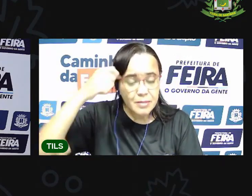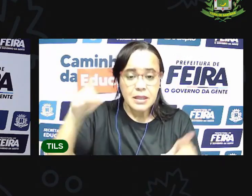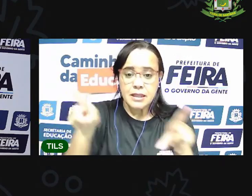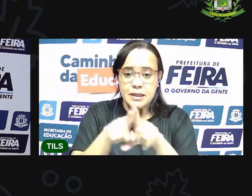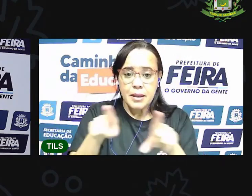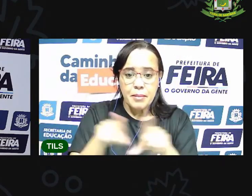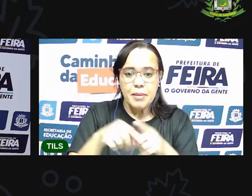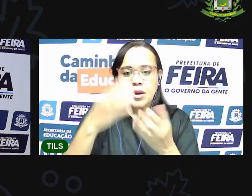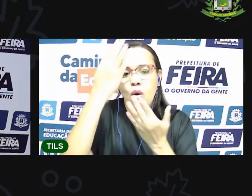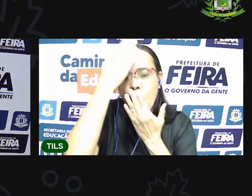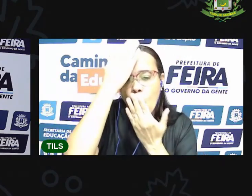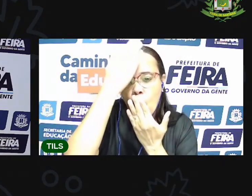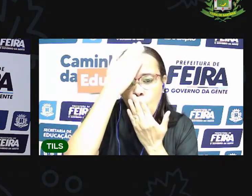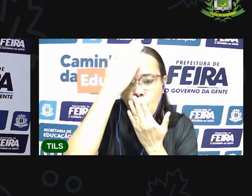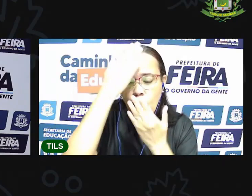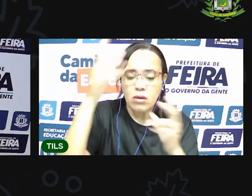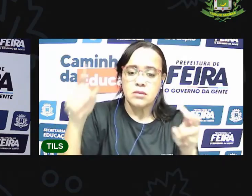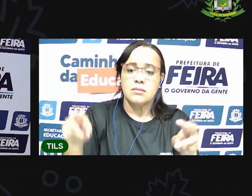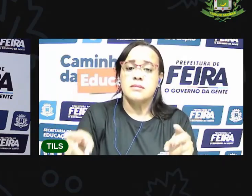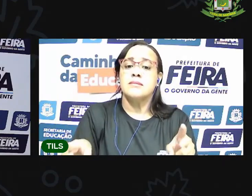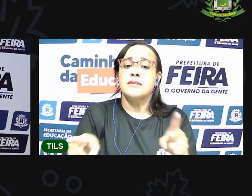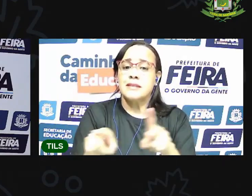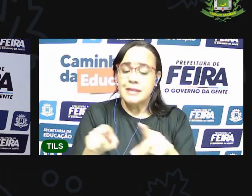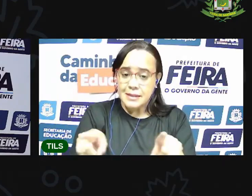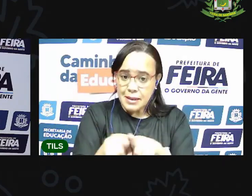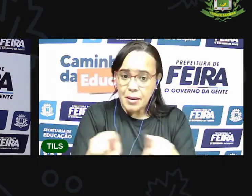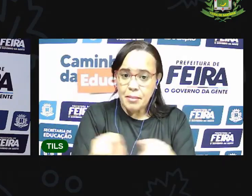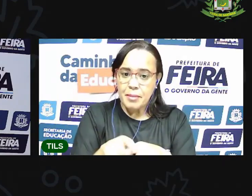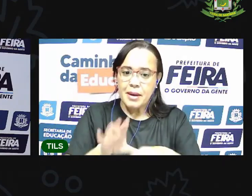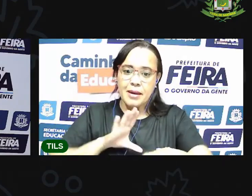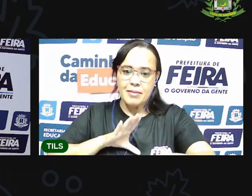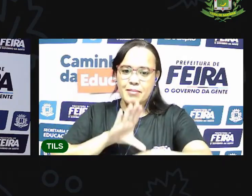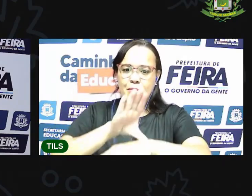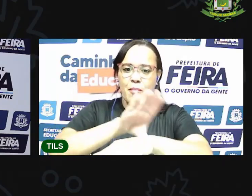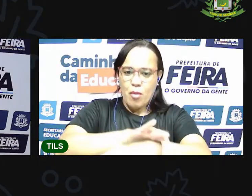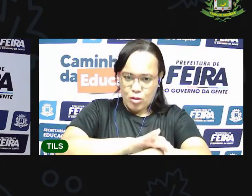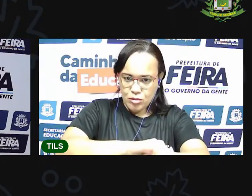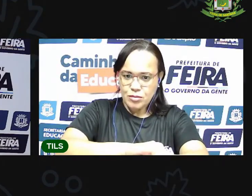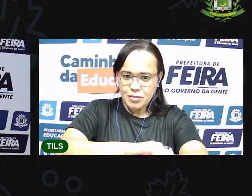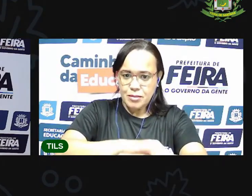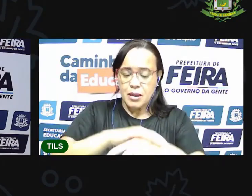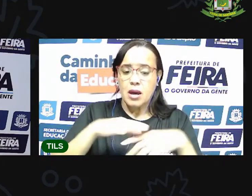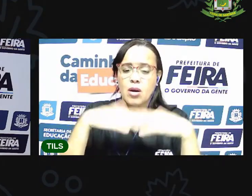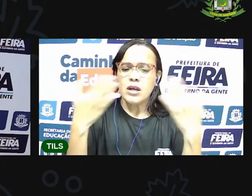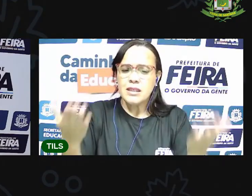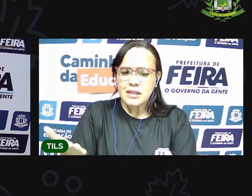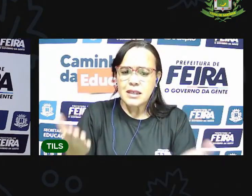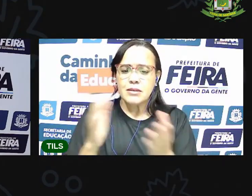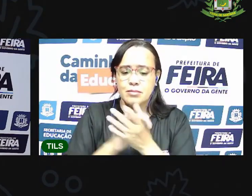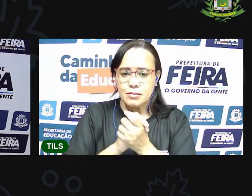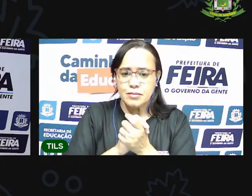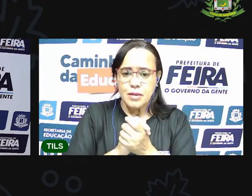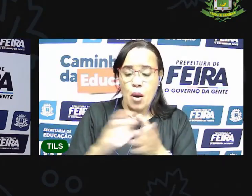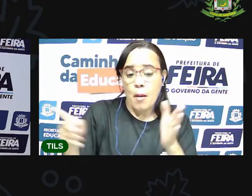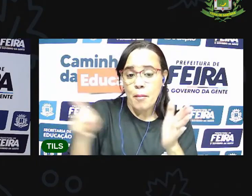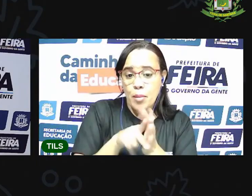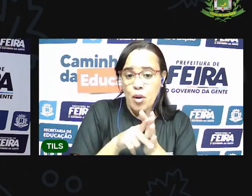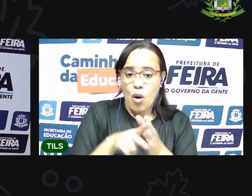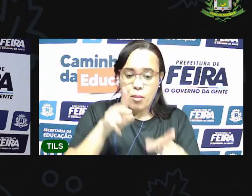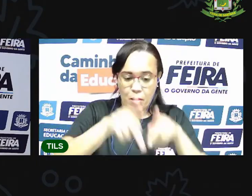nomes de pessoas que são originadas tanto do povo europeu, quanto do povo